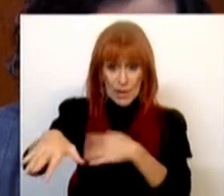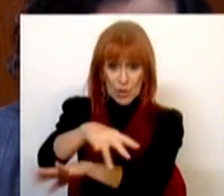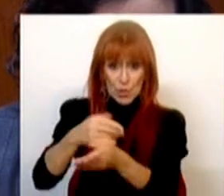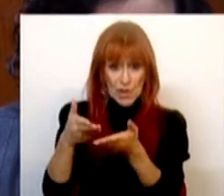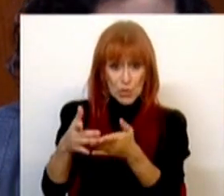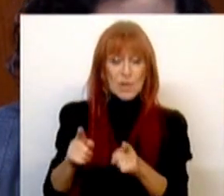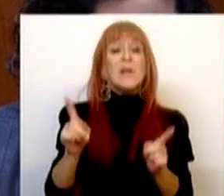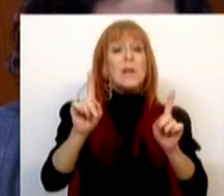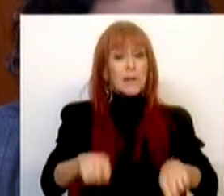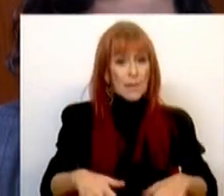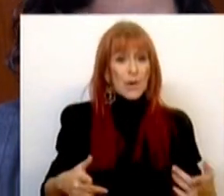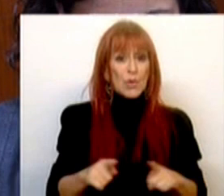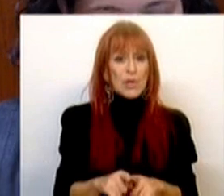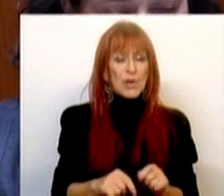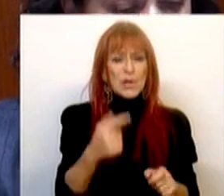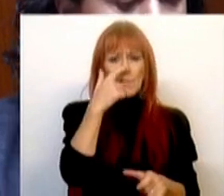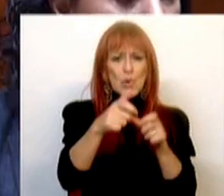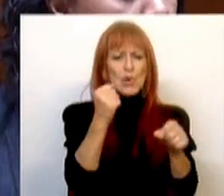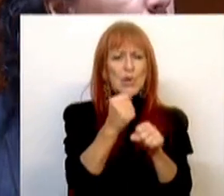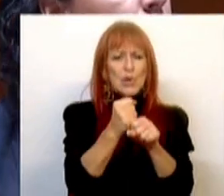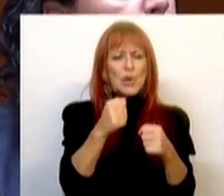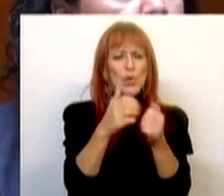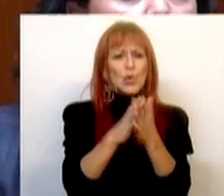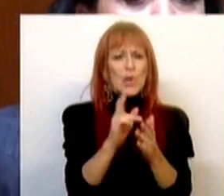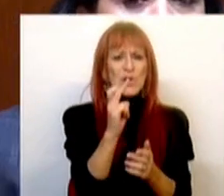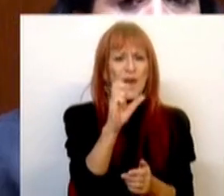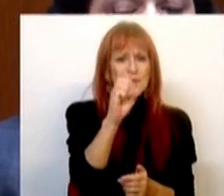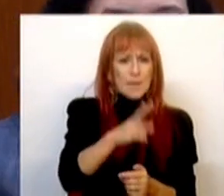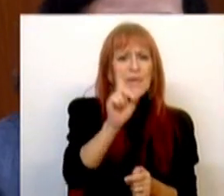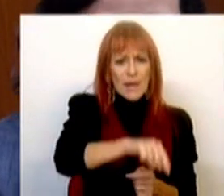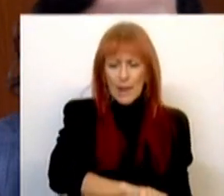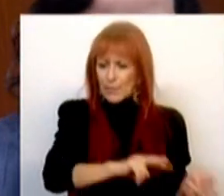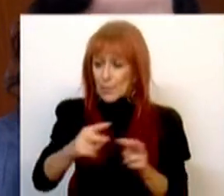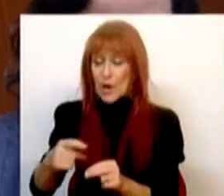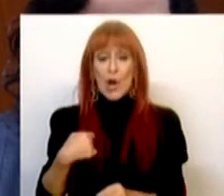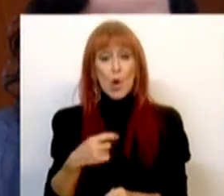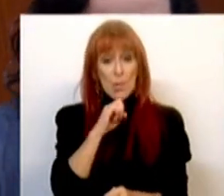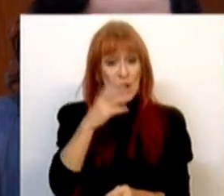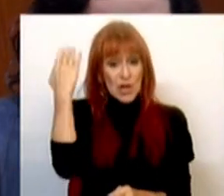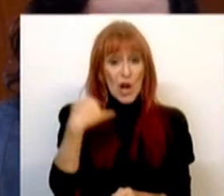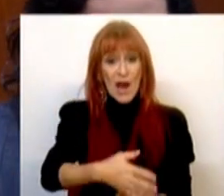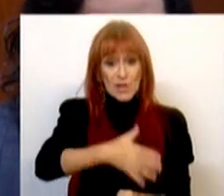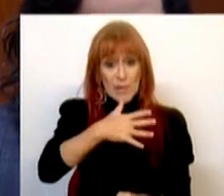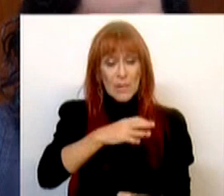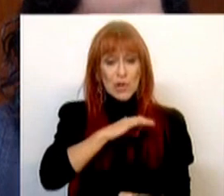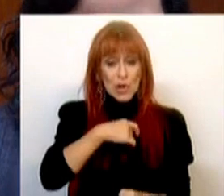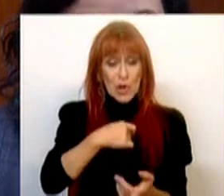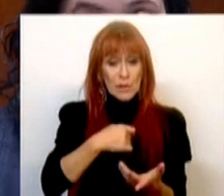e passam também todos os funcionários do ACM. Eu tive a oportunidade de explicar e continuo a explicar, Sr.